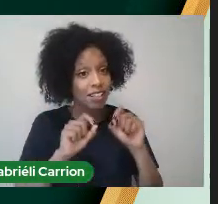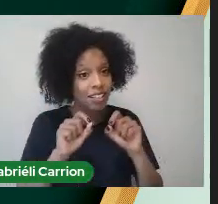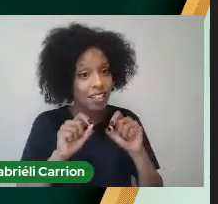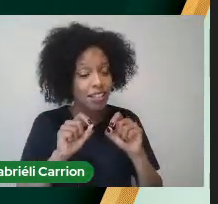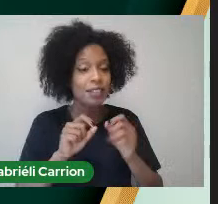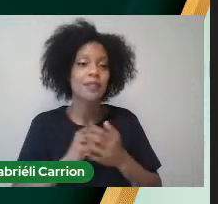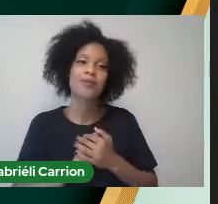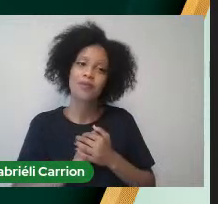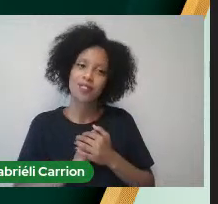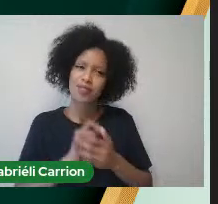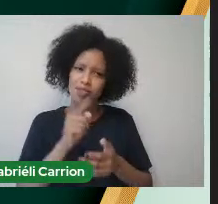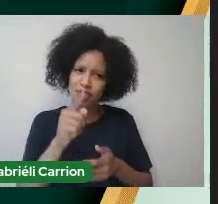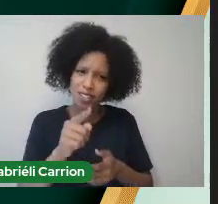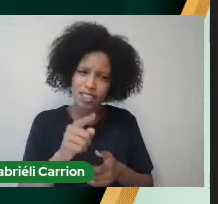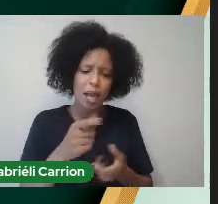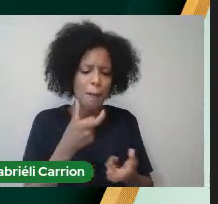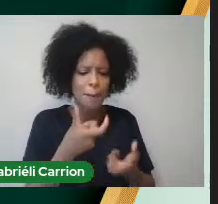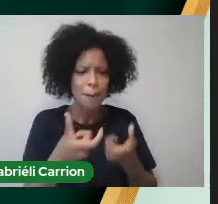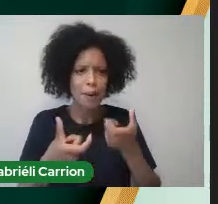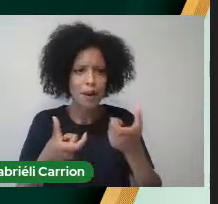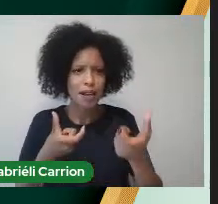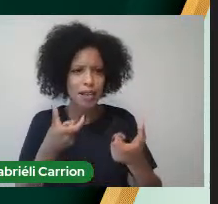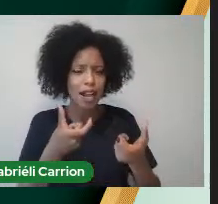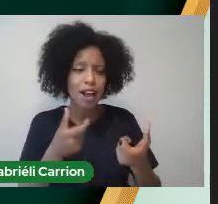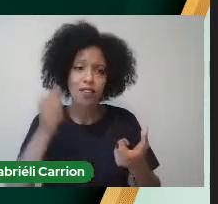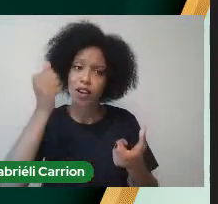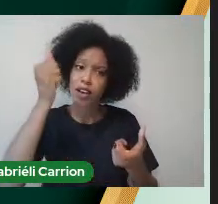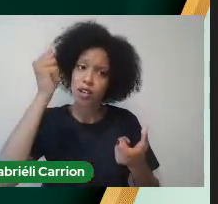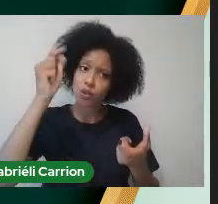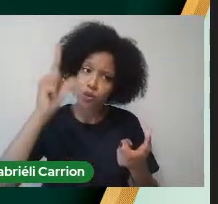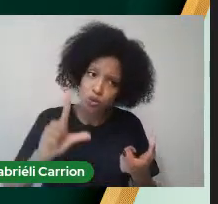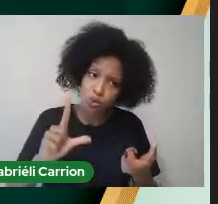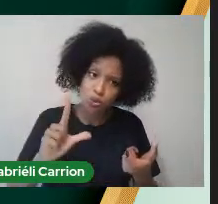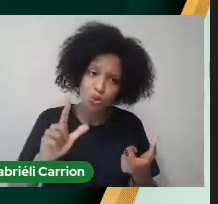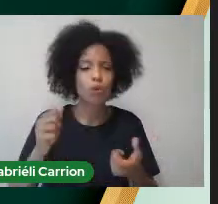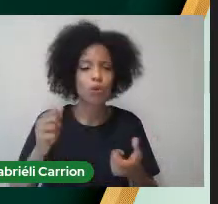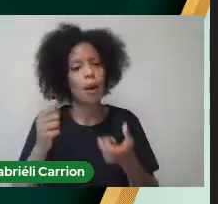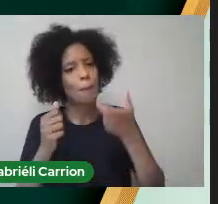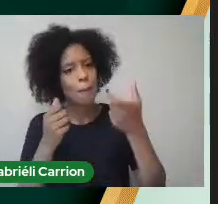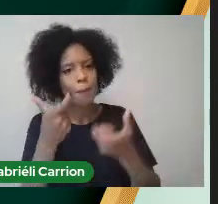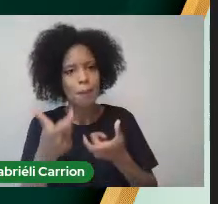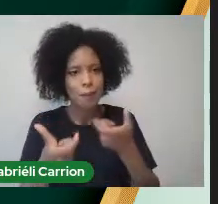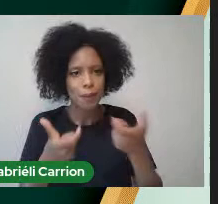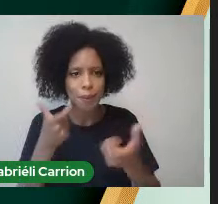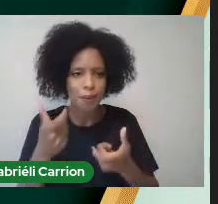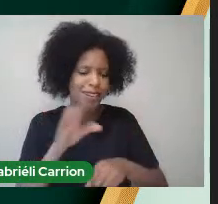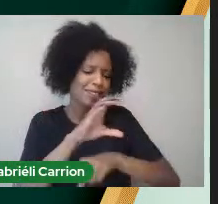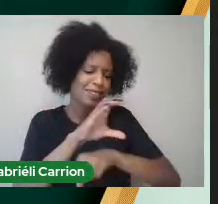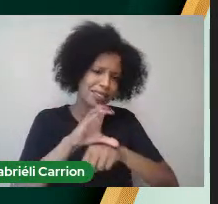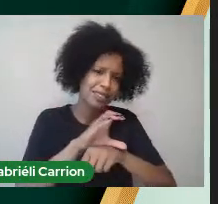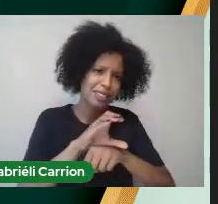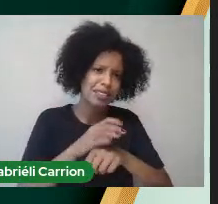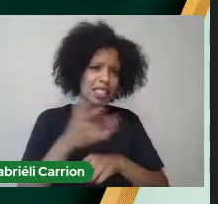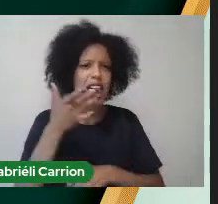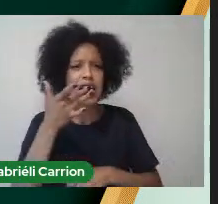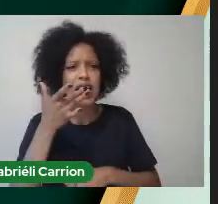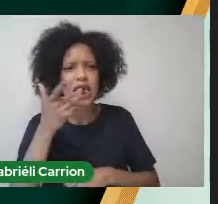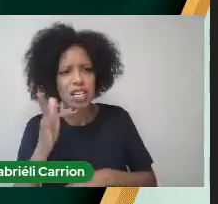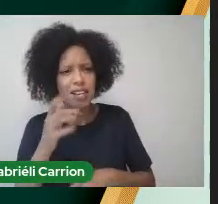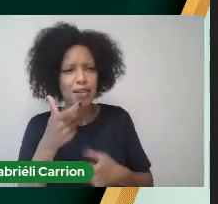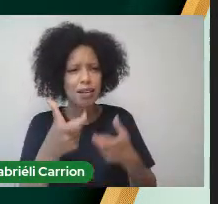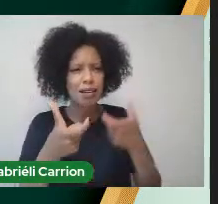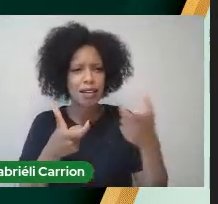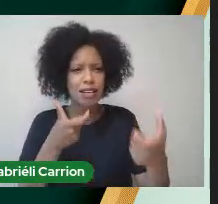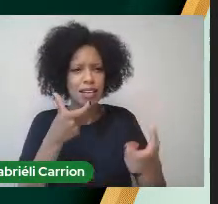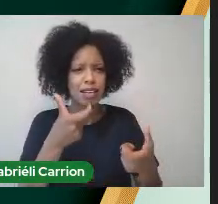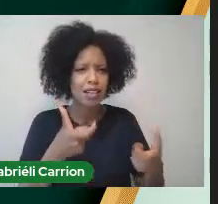Palavras Azuis Brancas Vermelhas Cinzentas Amarelas Rosadas